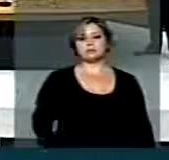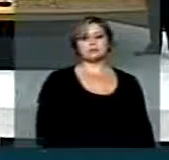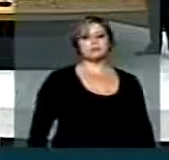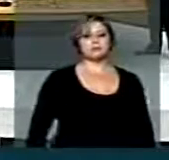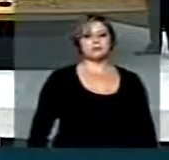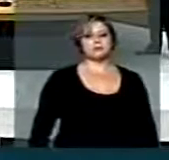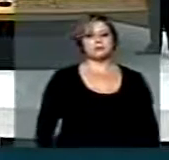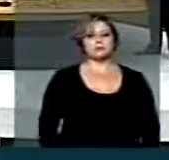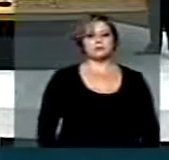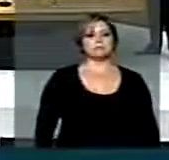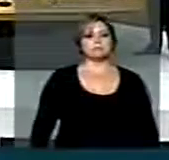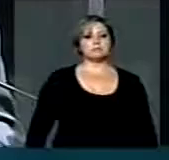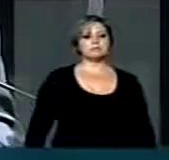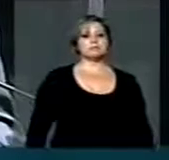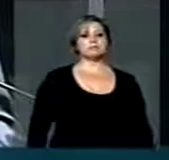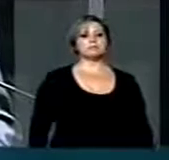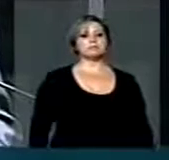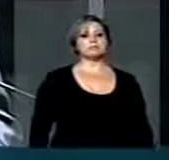Desligado.